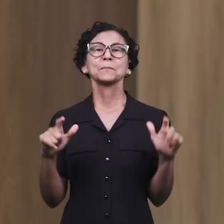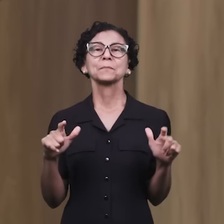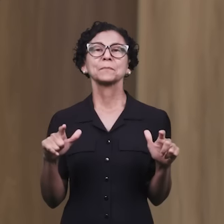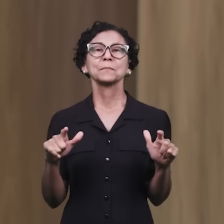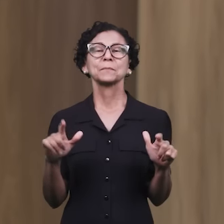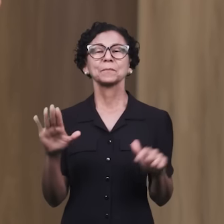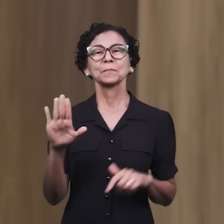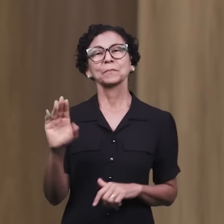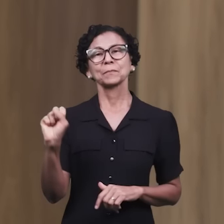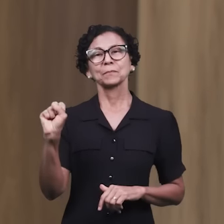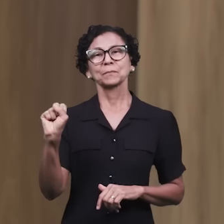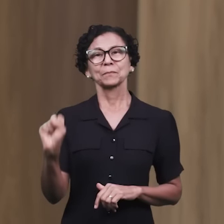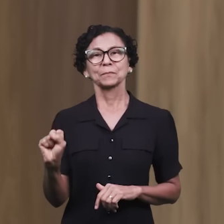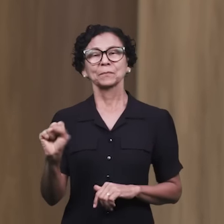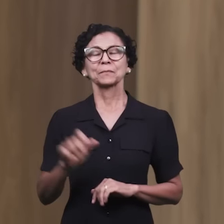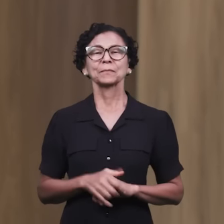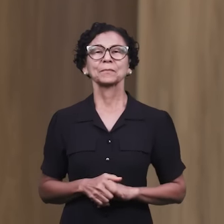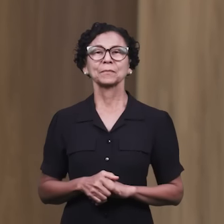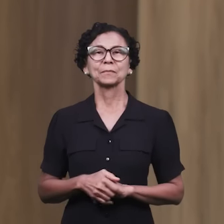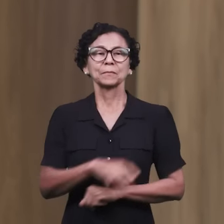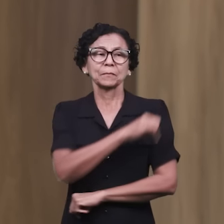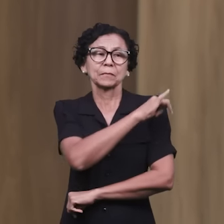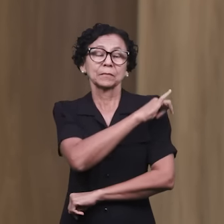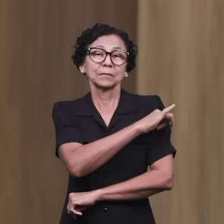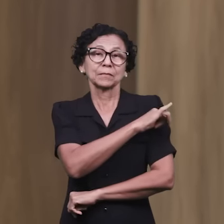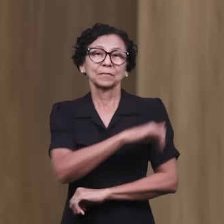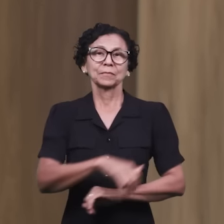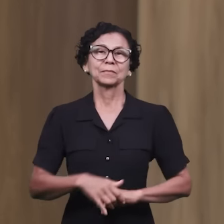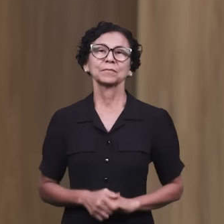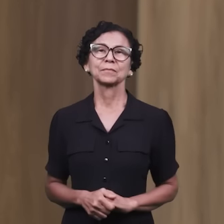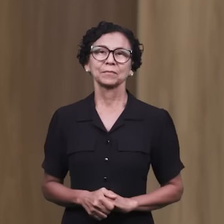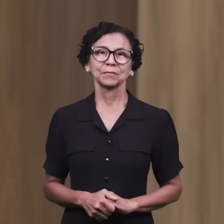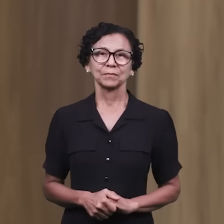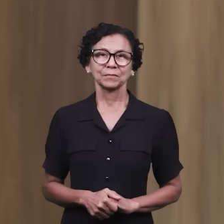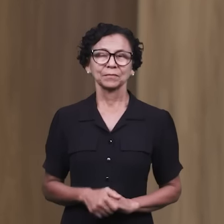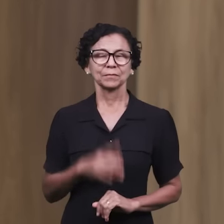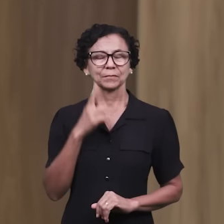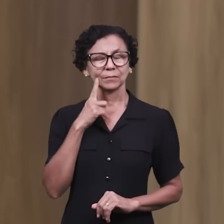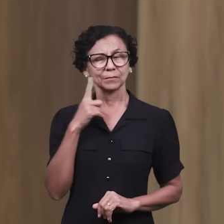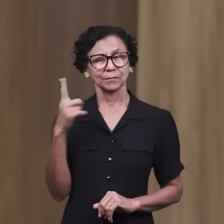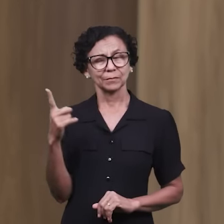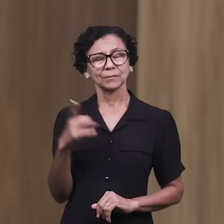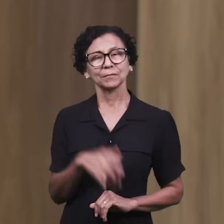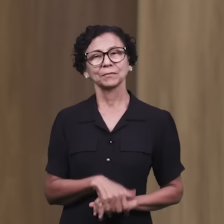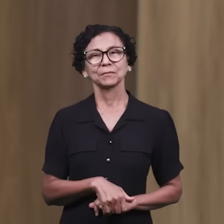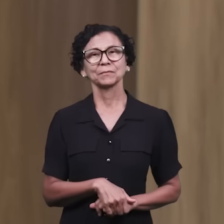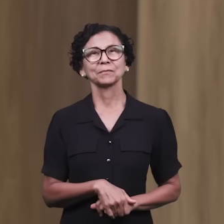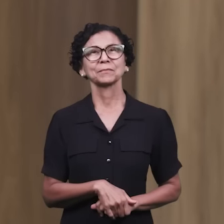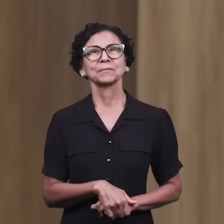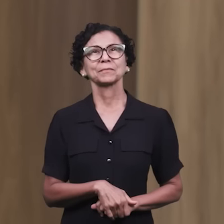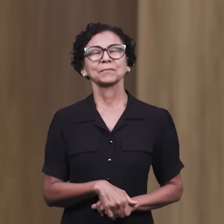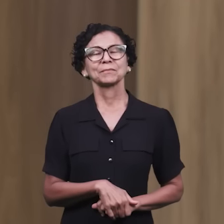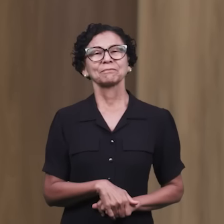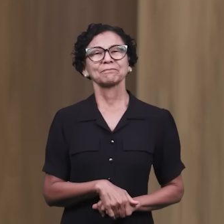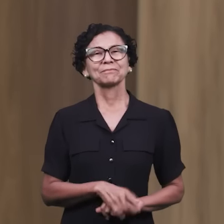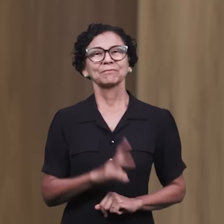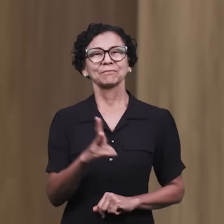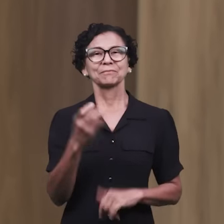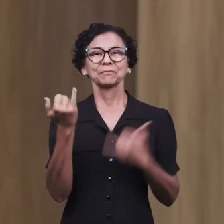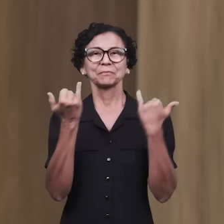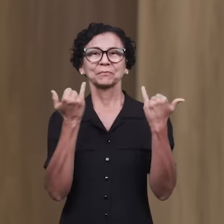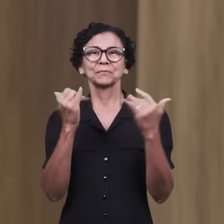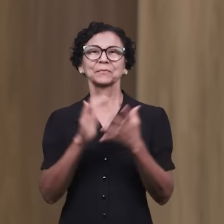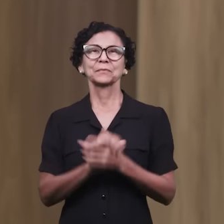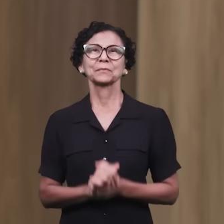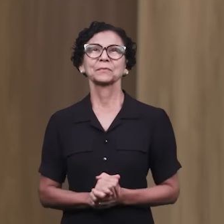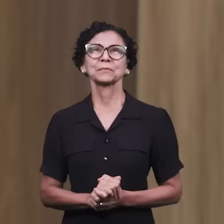estamos na região Sudeste. Vamos agora por Rio de Janeiro, região metropolitana do Rio. E a irmã Natália Bento, com mais informações aí